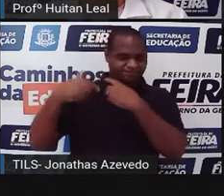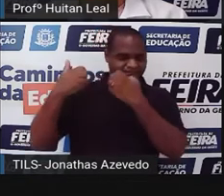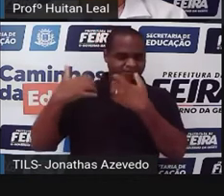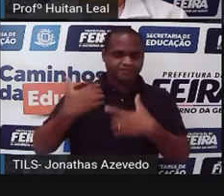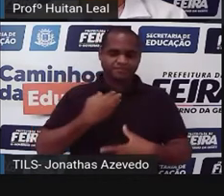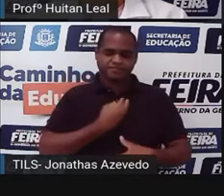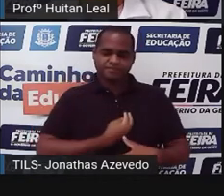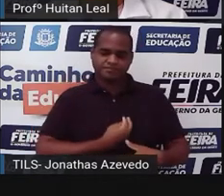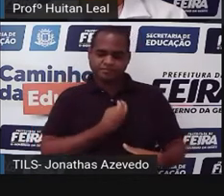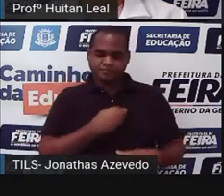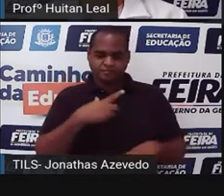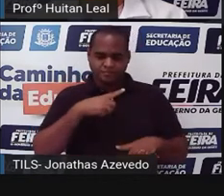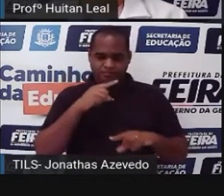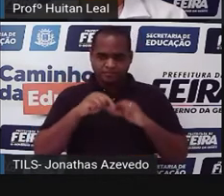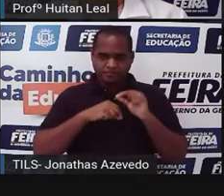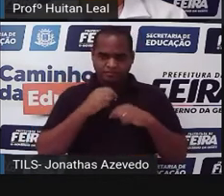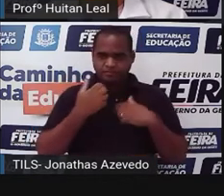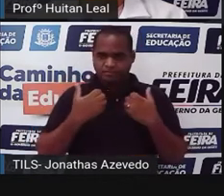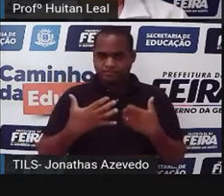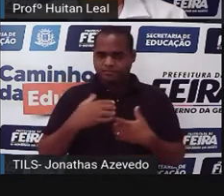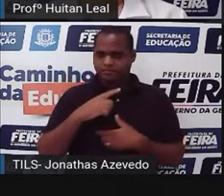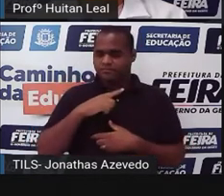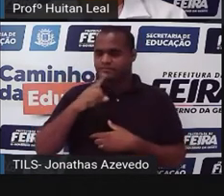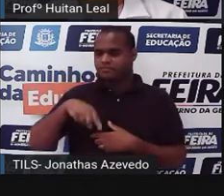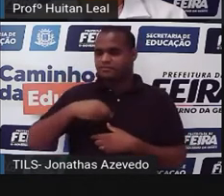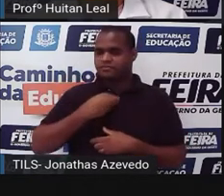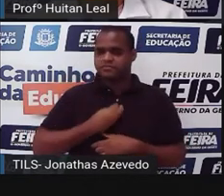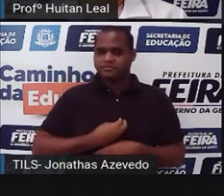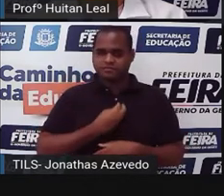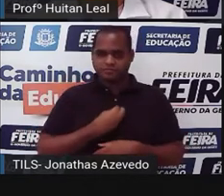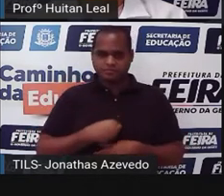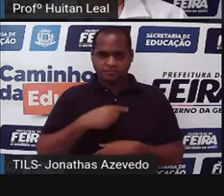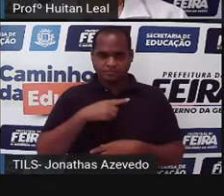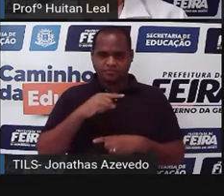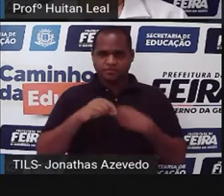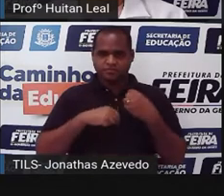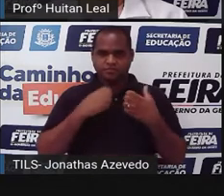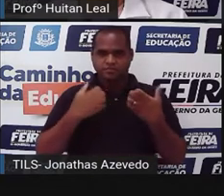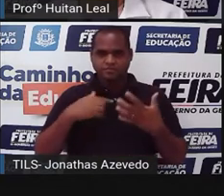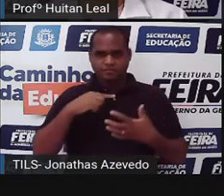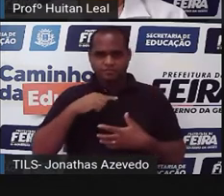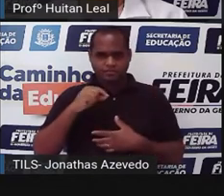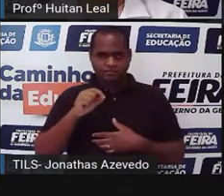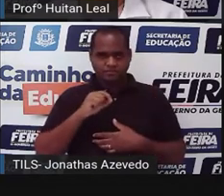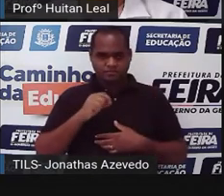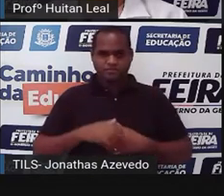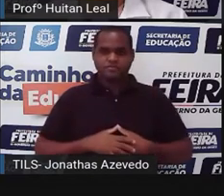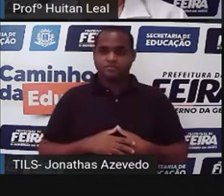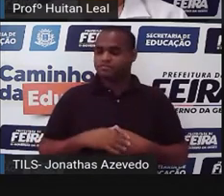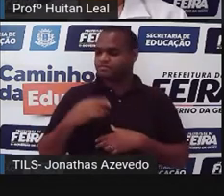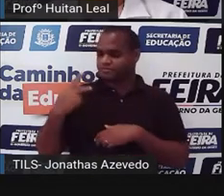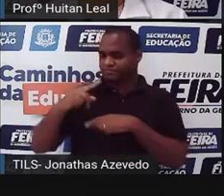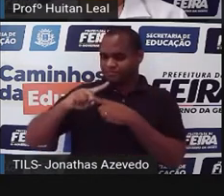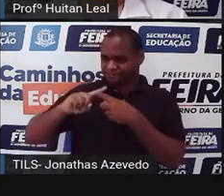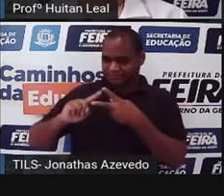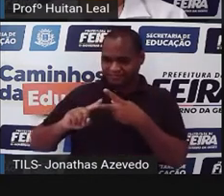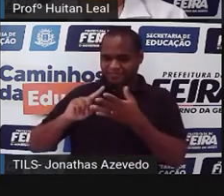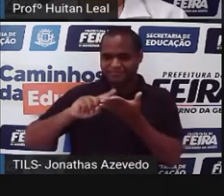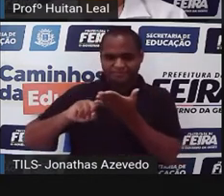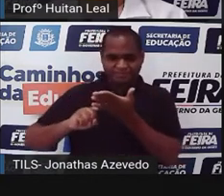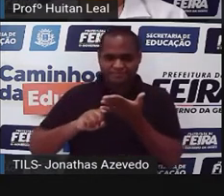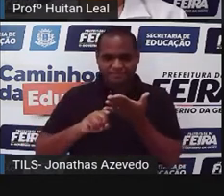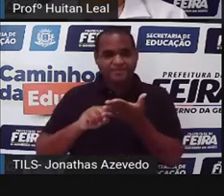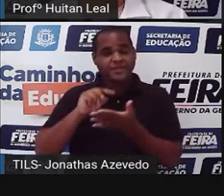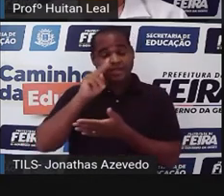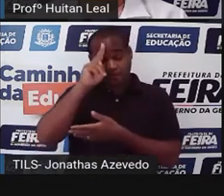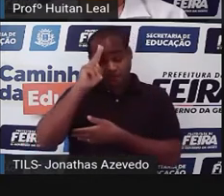vivenciado pelos personagens. E tramado também, articulado entre eles. É o enredo da